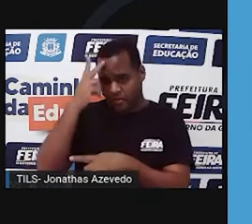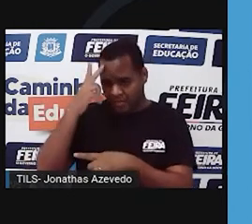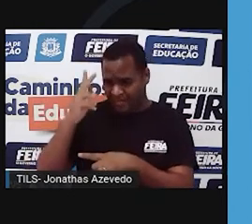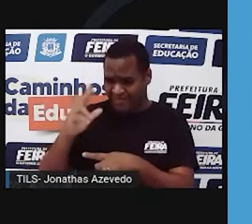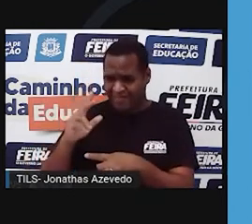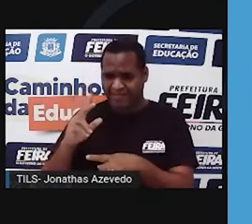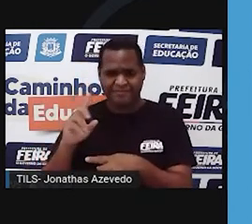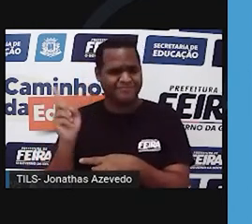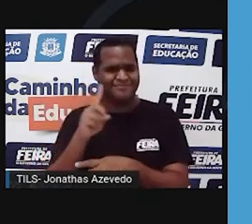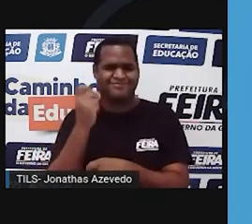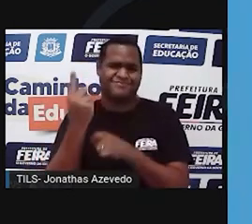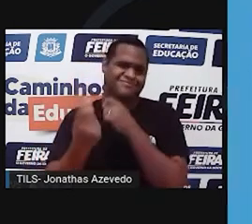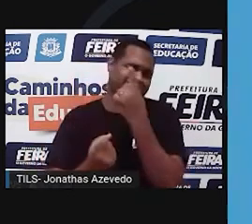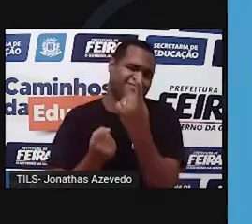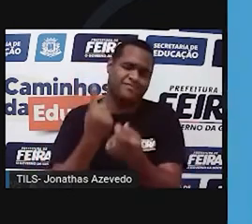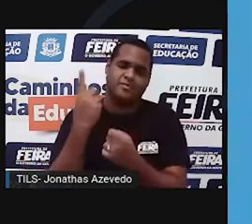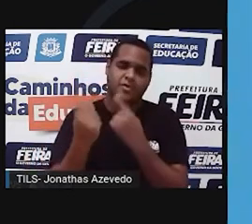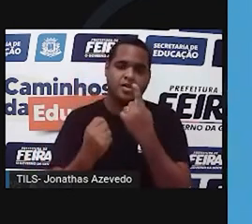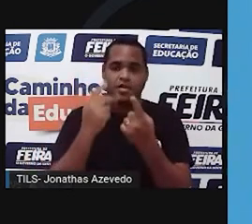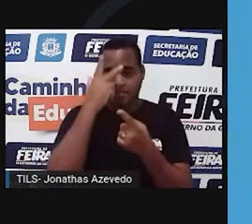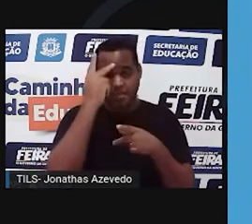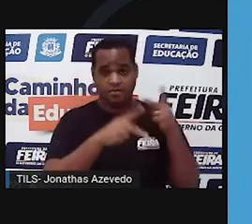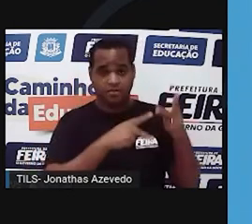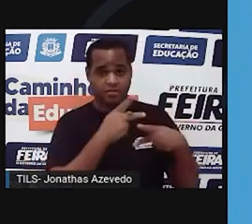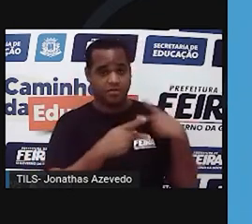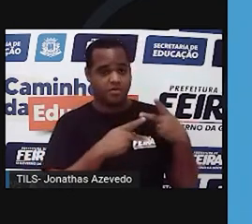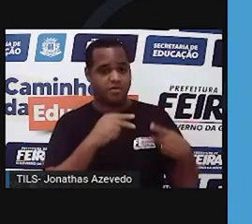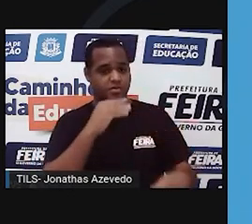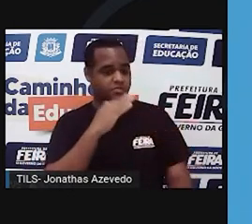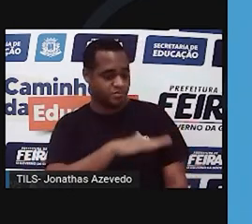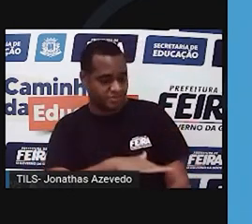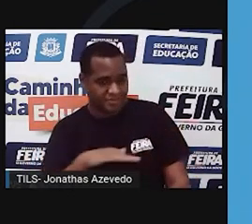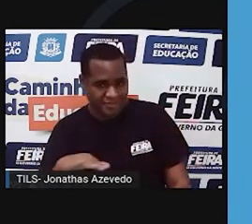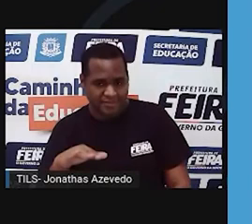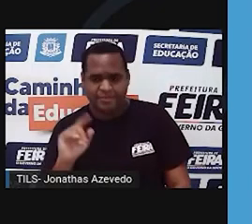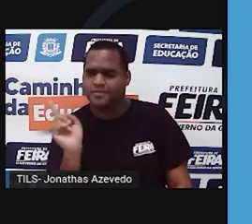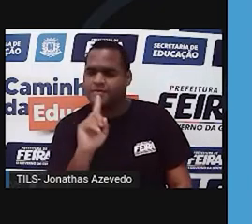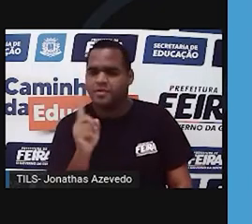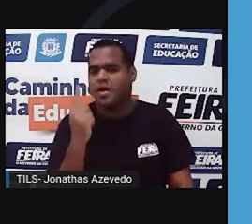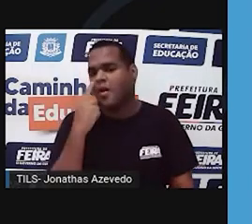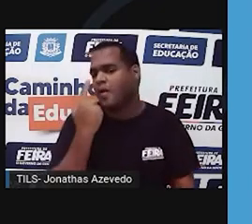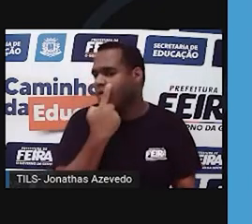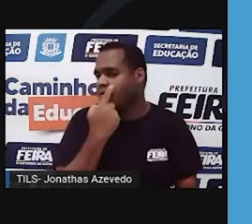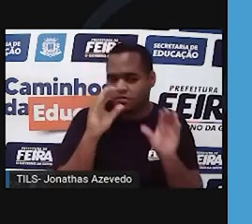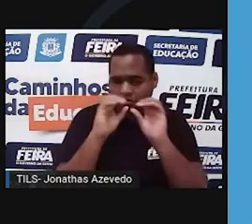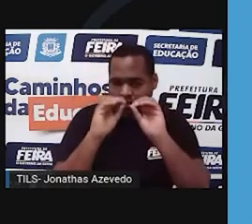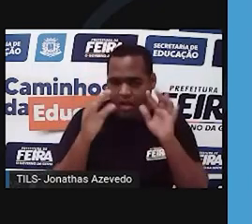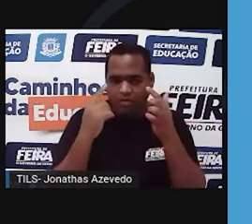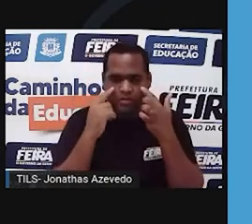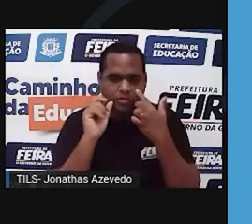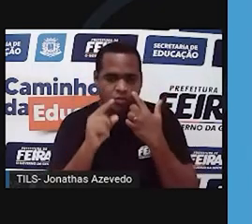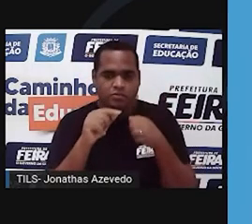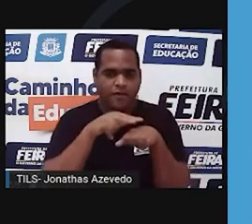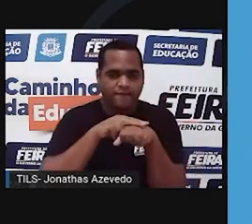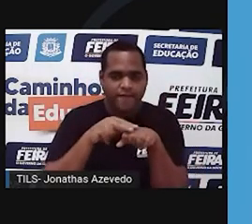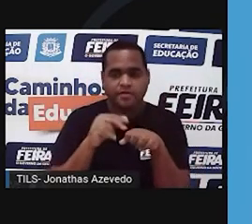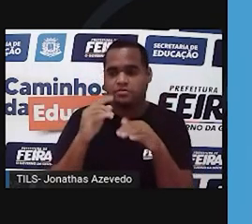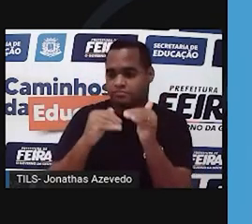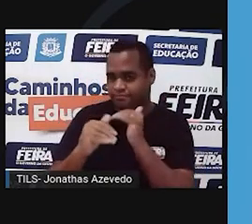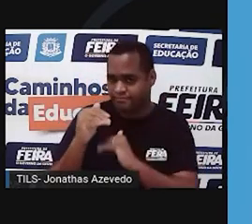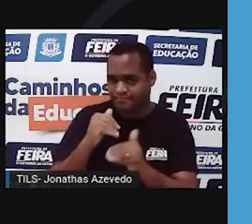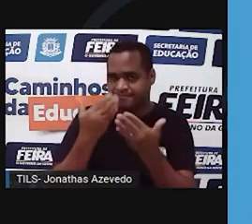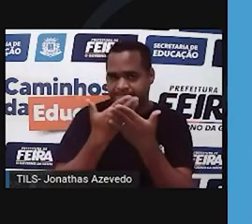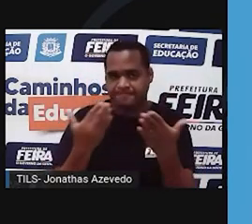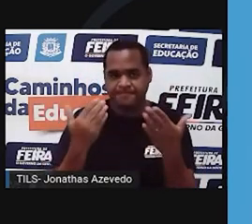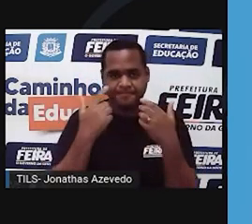observar, a maior parte da população não porta nanismo. Outro exemplo são os olhos claros, que é uma característica recessiva, mas se você for na